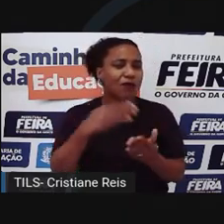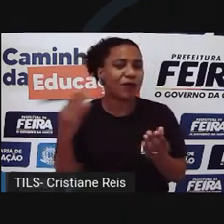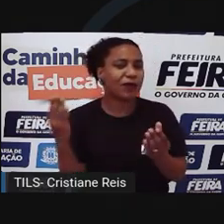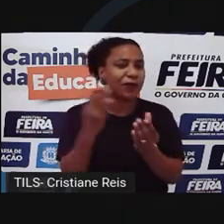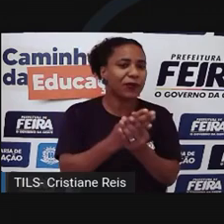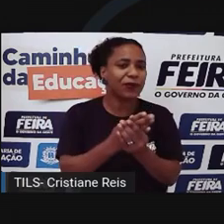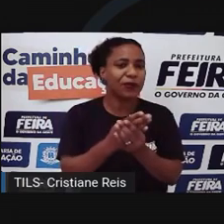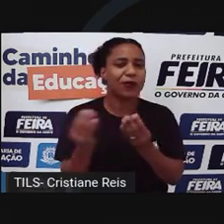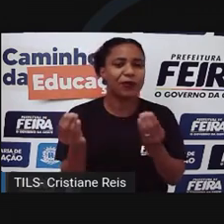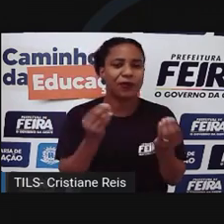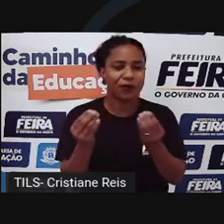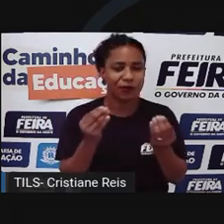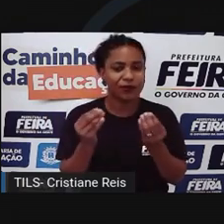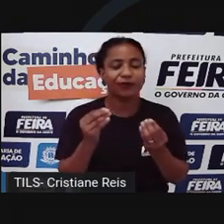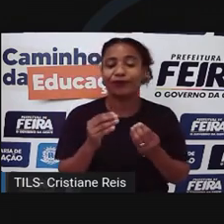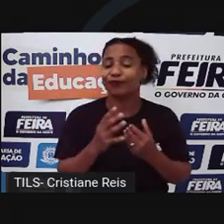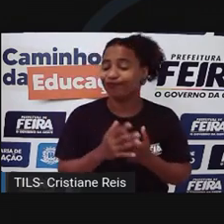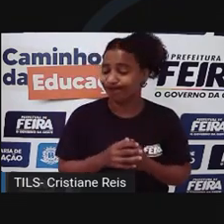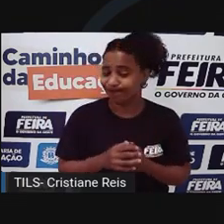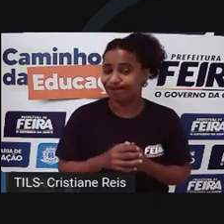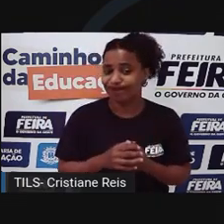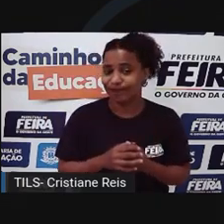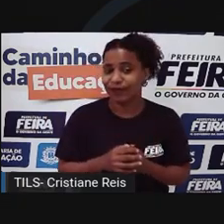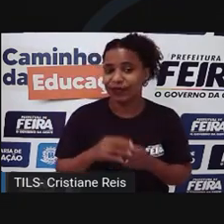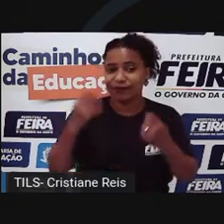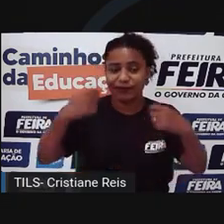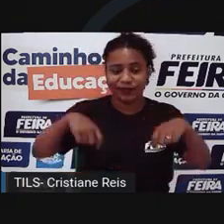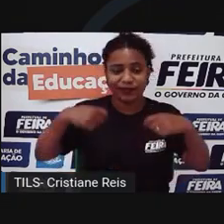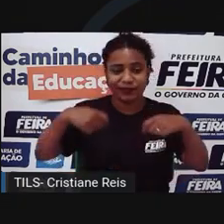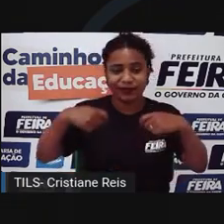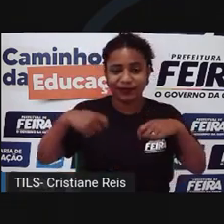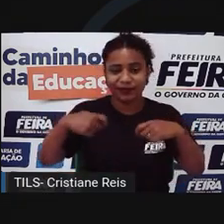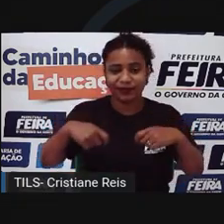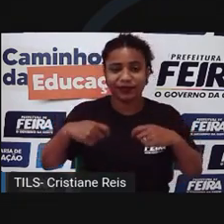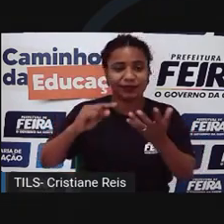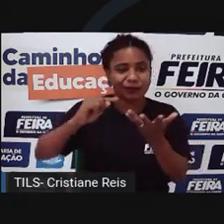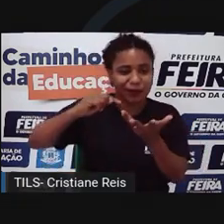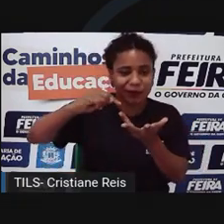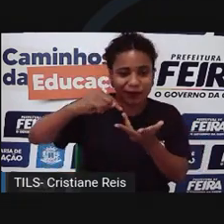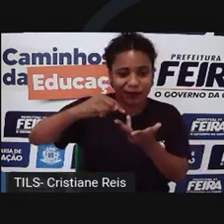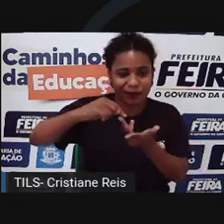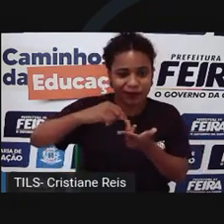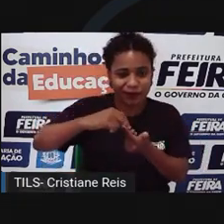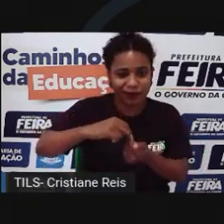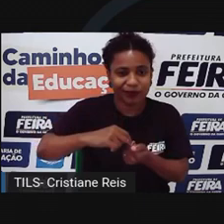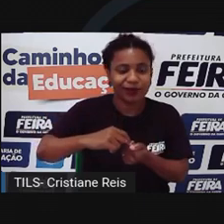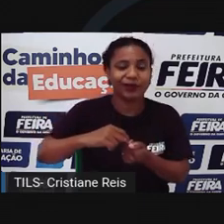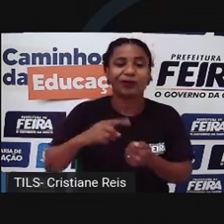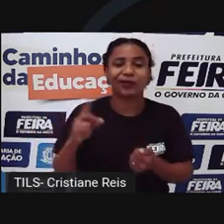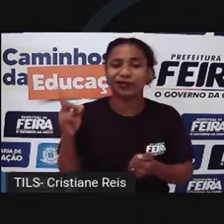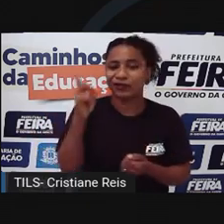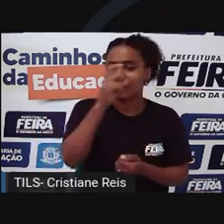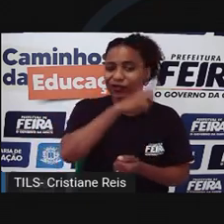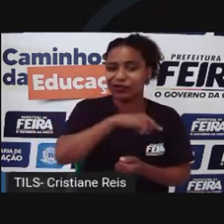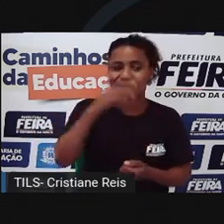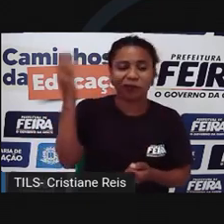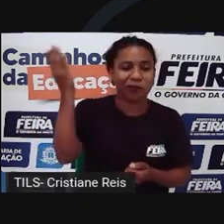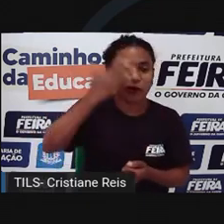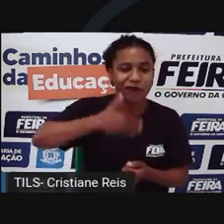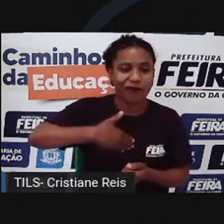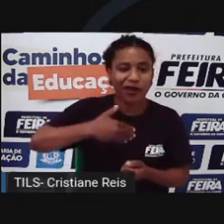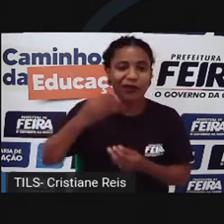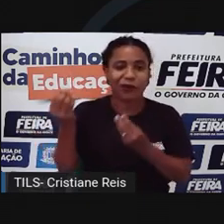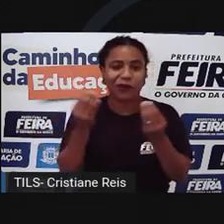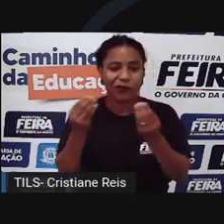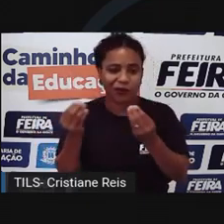assunto muito subjetivo, dependendo das peculiaridades de cada caso, é muito difícil delimitar quais